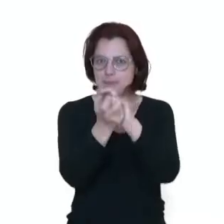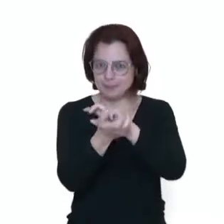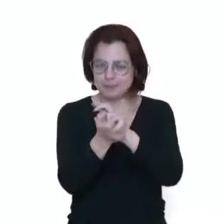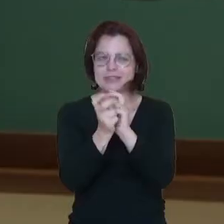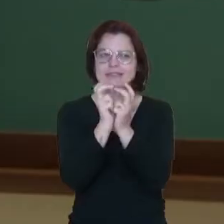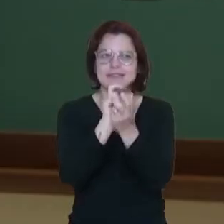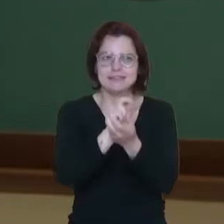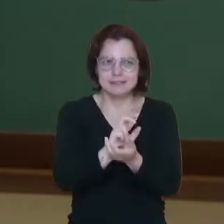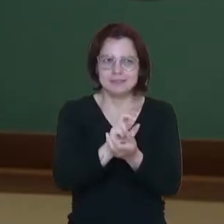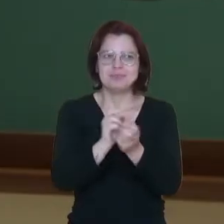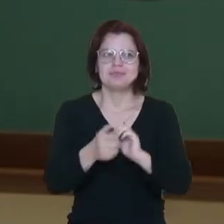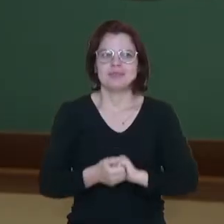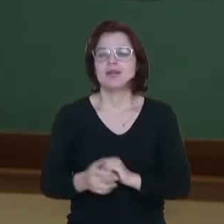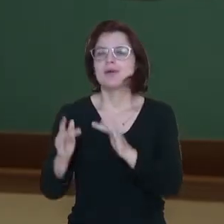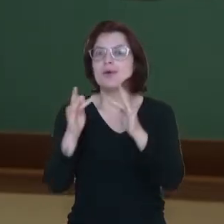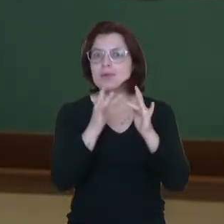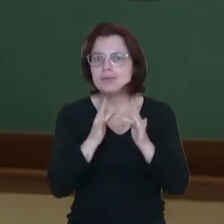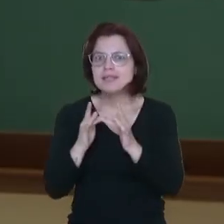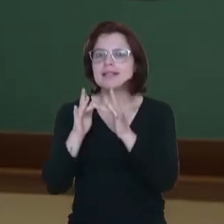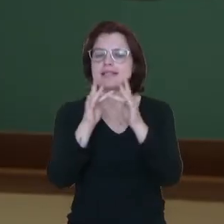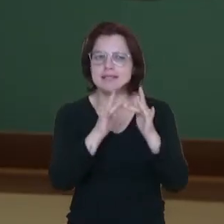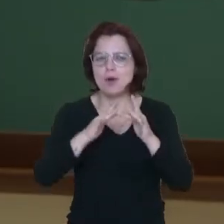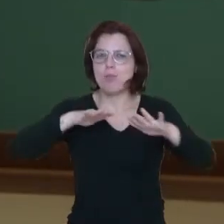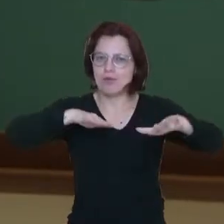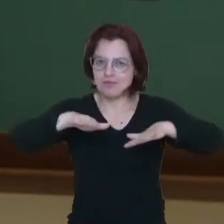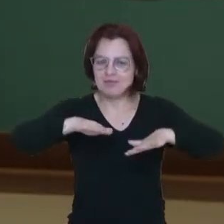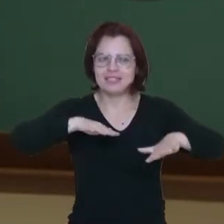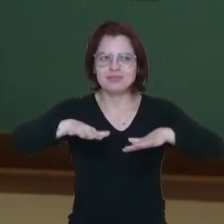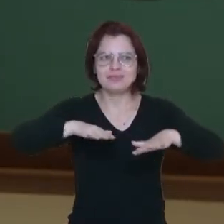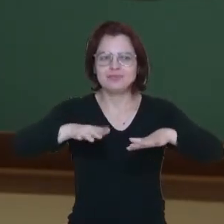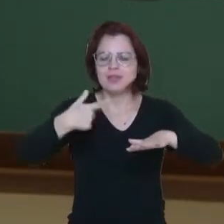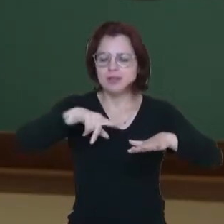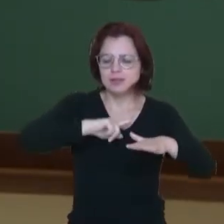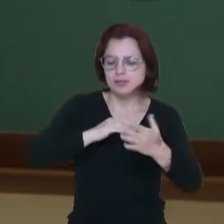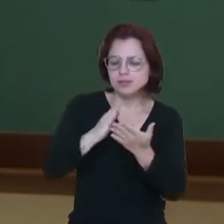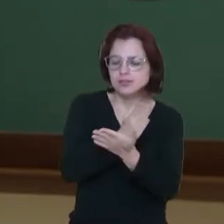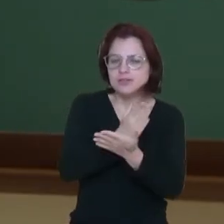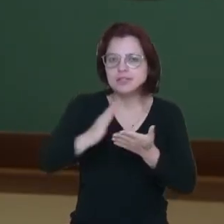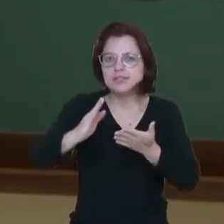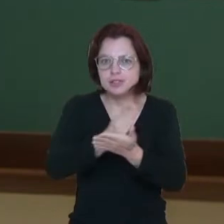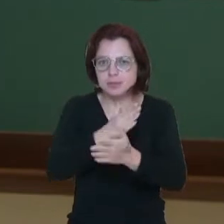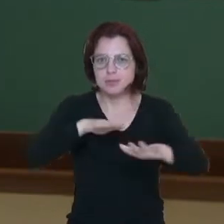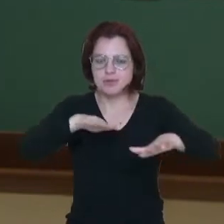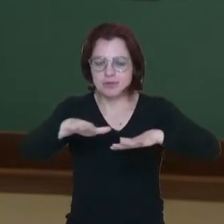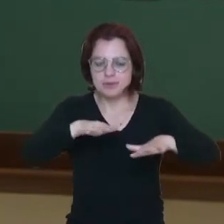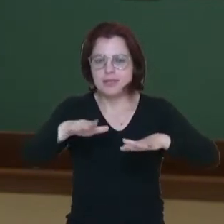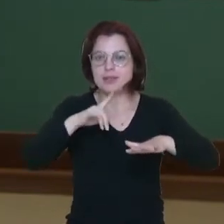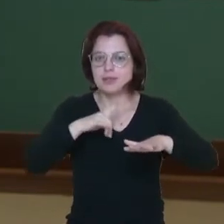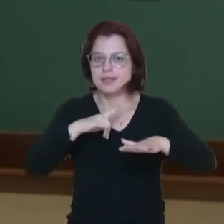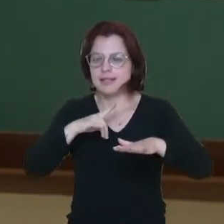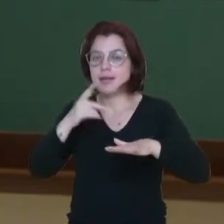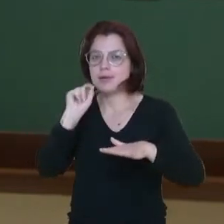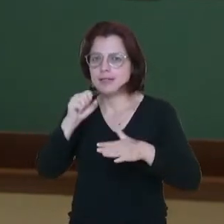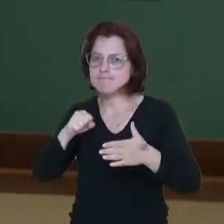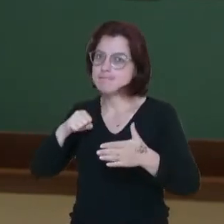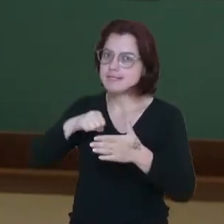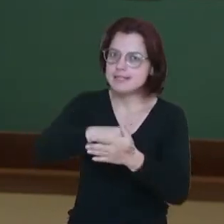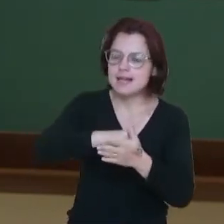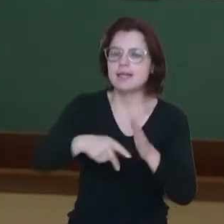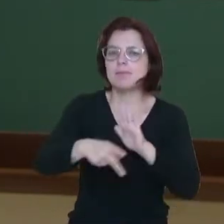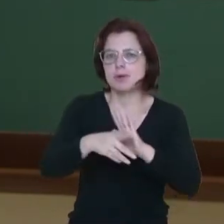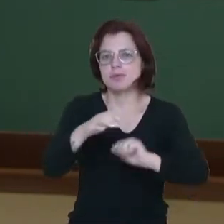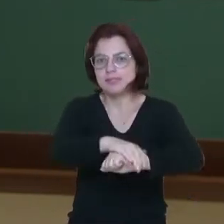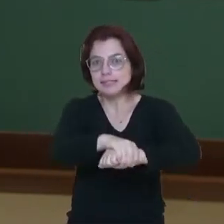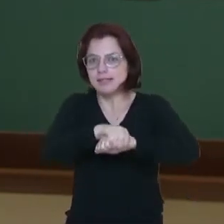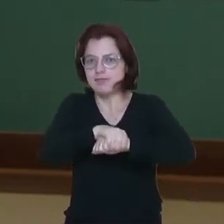entre esses movimentos. Nós dividimos esses movimentos em golpes de ataque e defesa, mas só com o objetivo